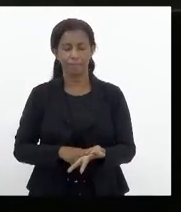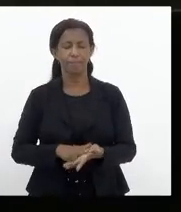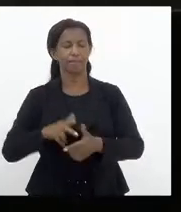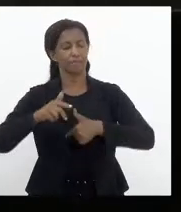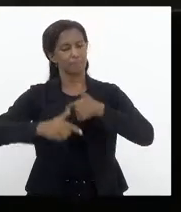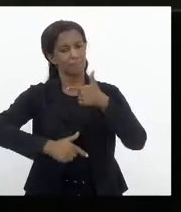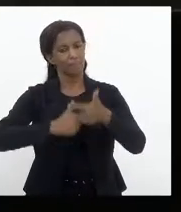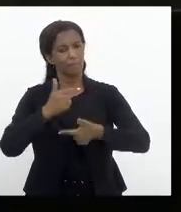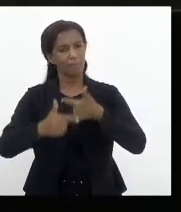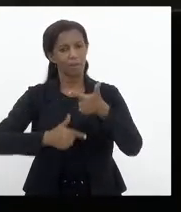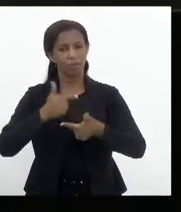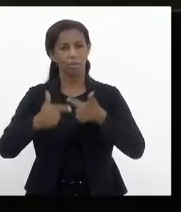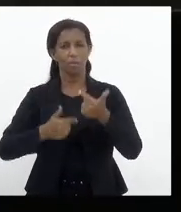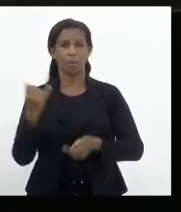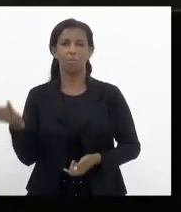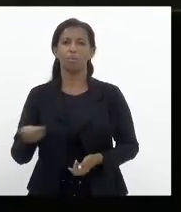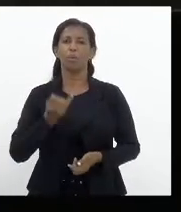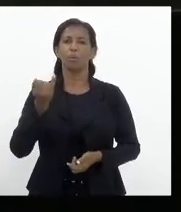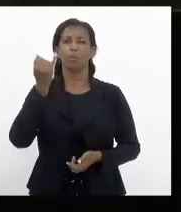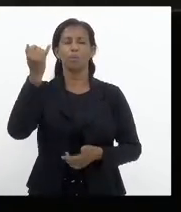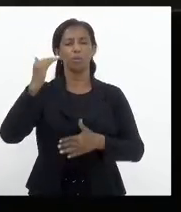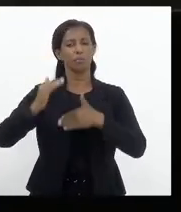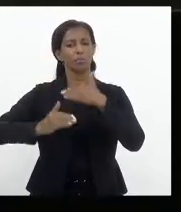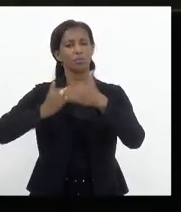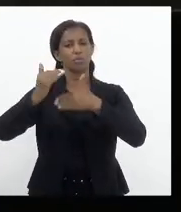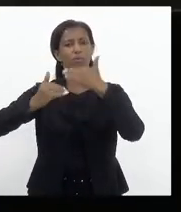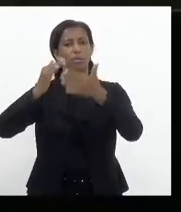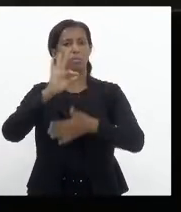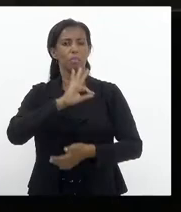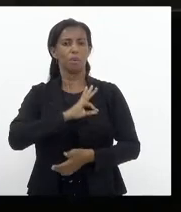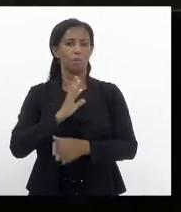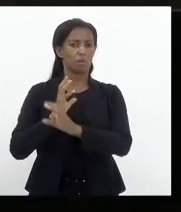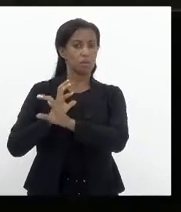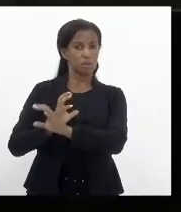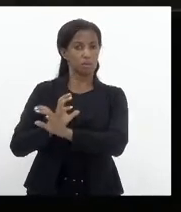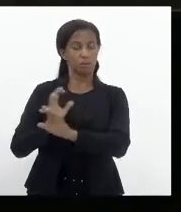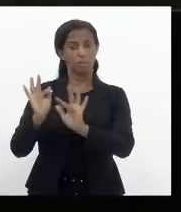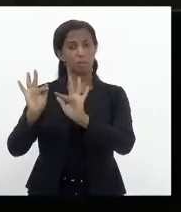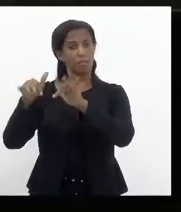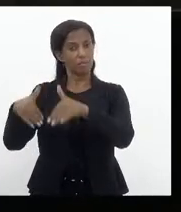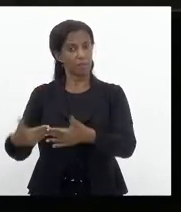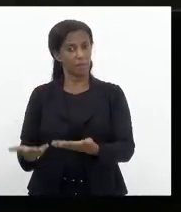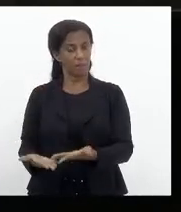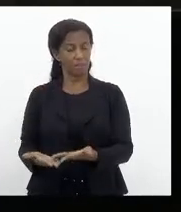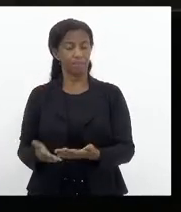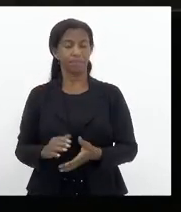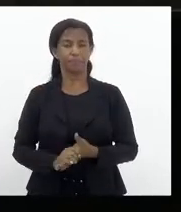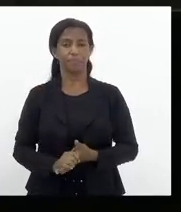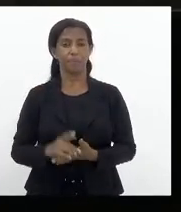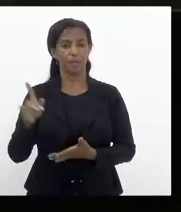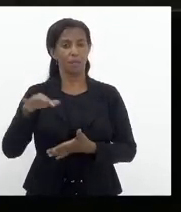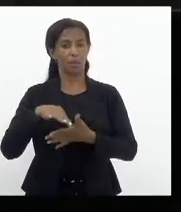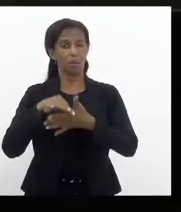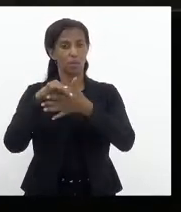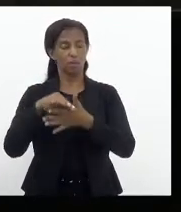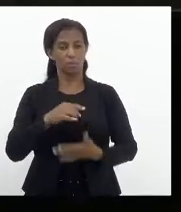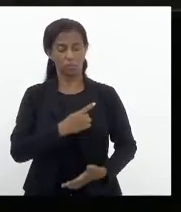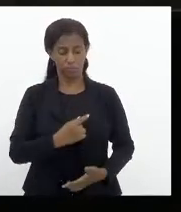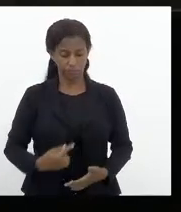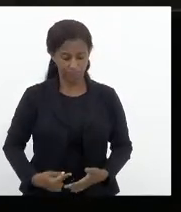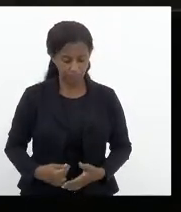um trabalho tão importante que é desenvolvido pela Polícia Civil. E, para terminar, o deputado Márcio Pacheco, que é o líder do governo.